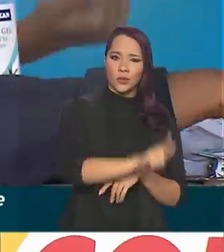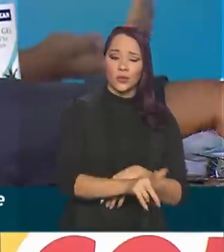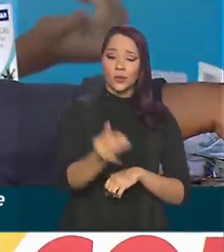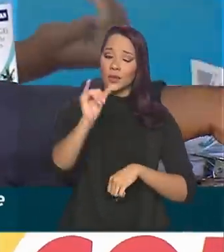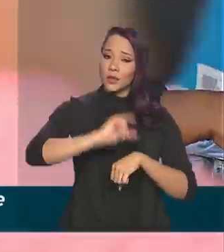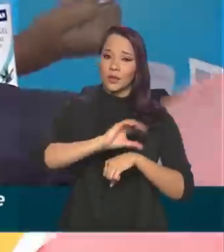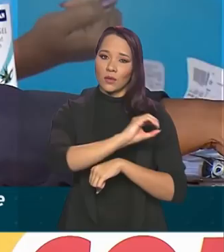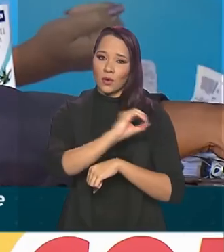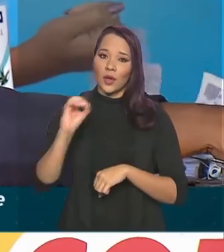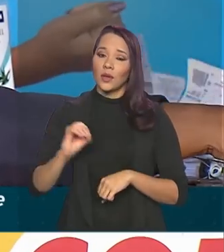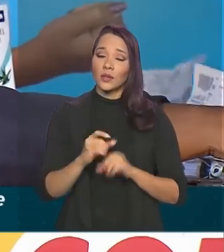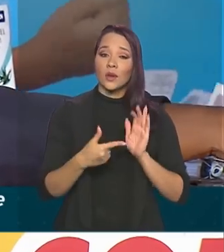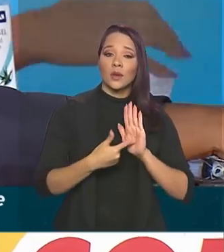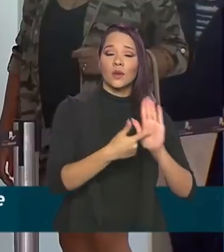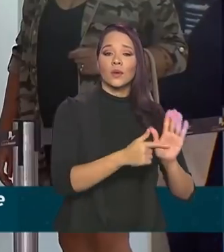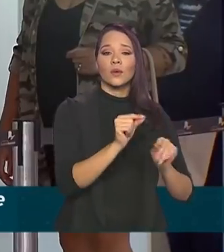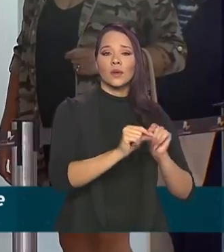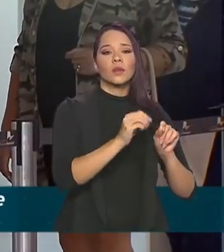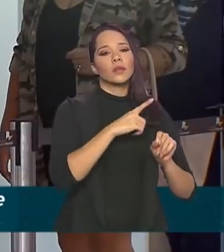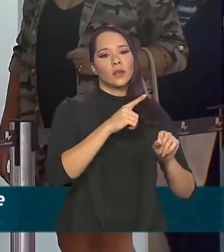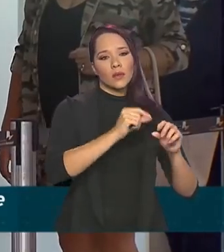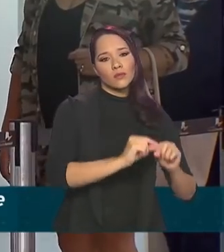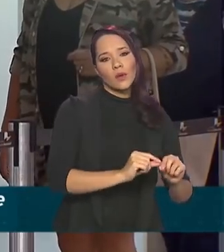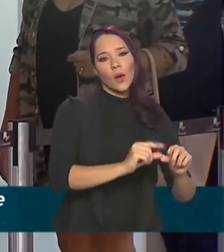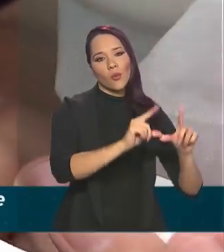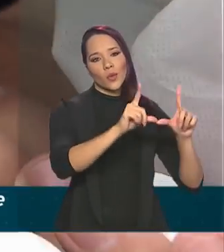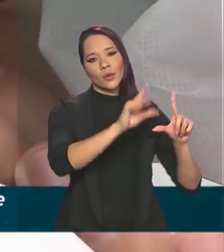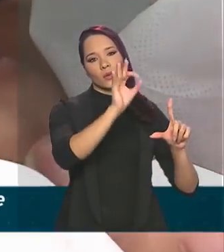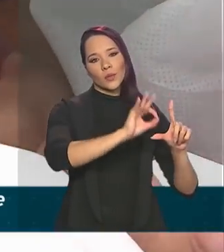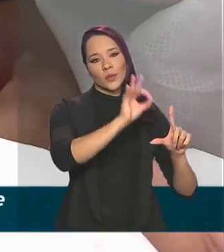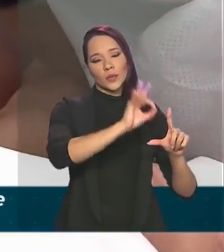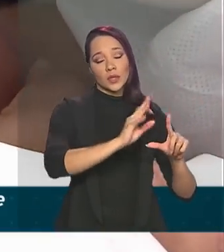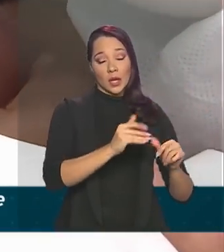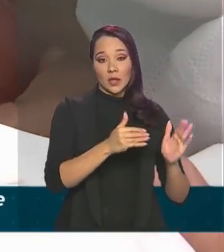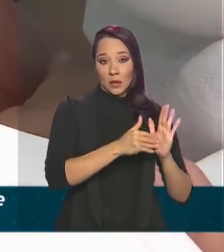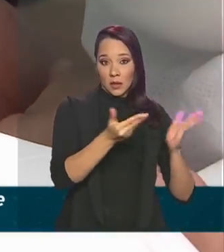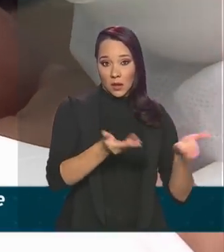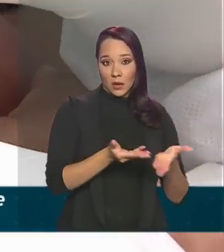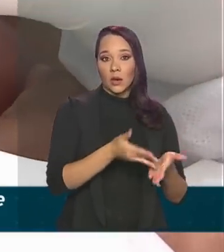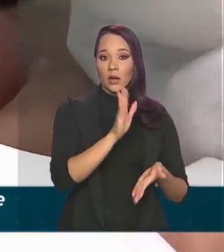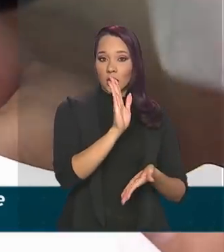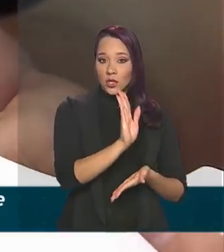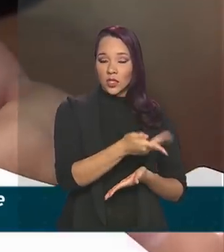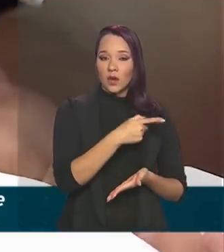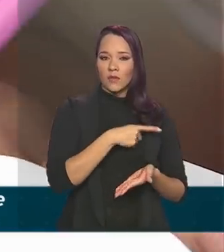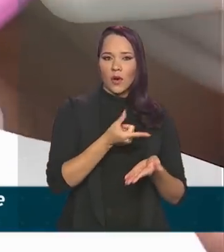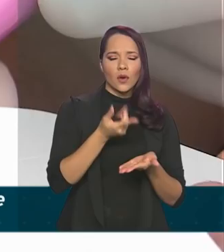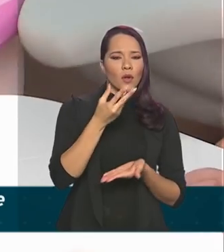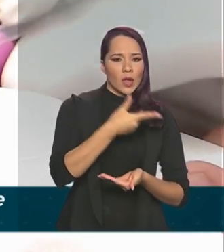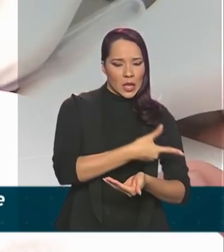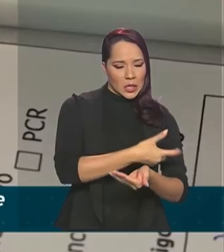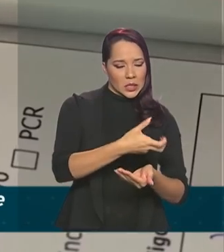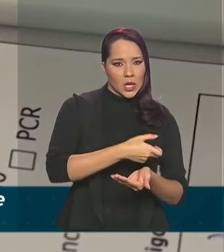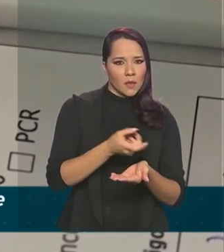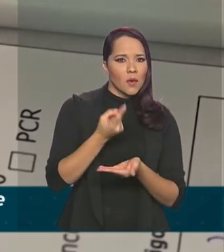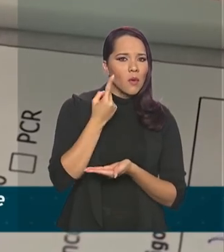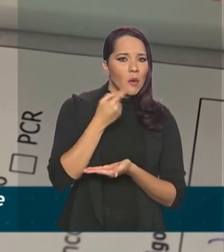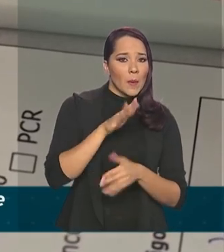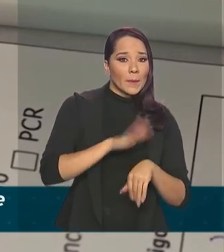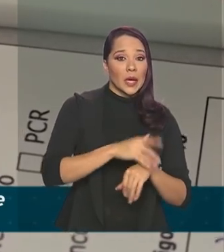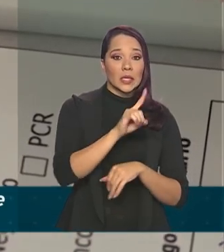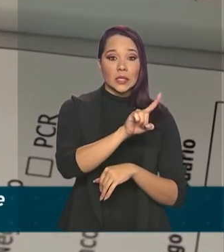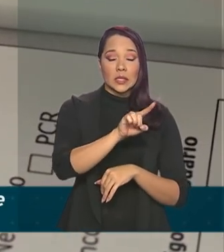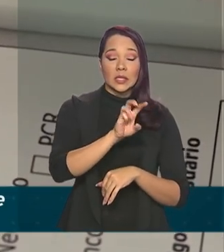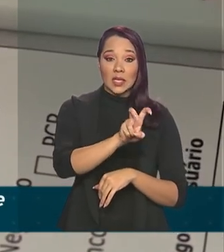centro-oeste, que apresentaram aumento nos índices. Até agora, já foram coletados mais de 5 milhões